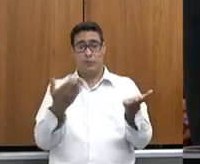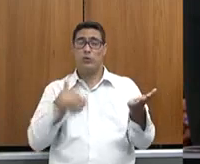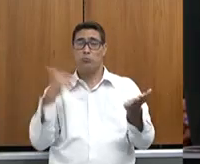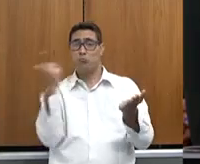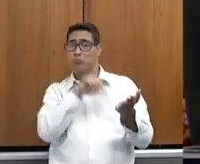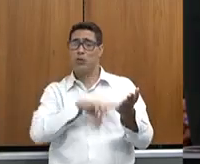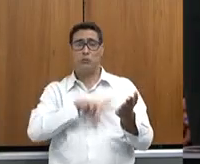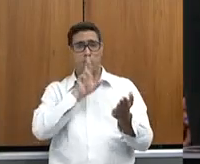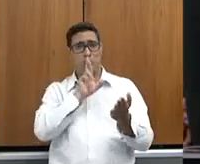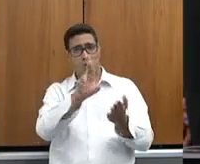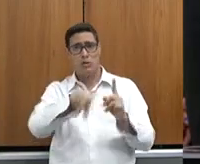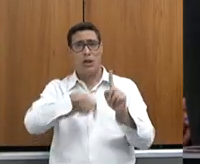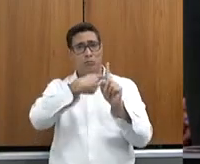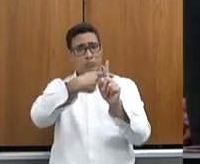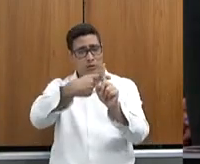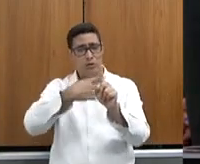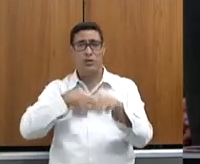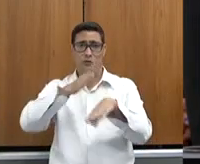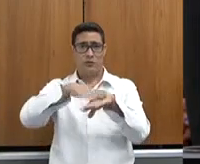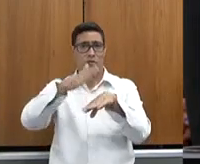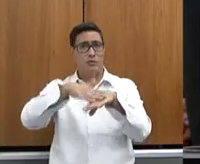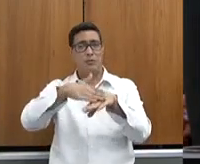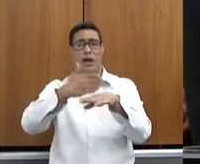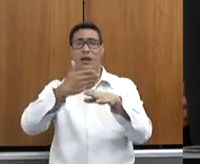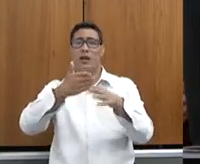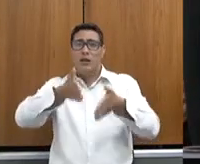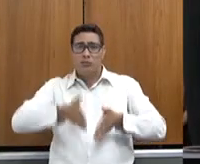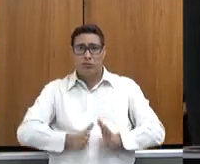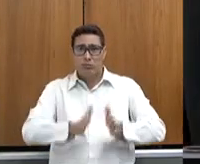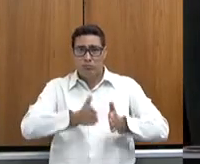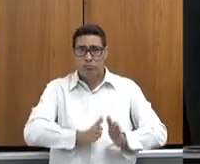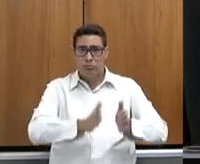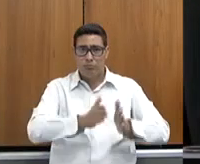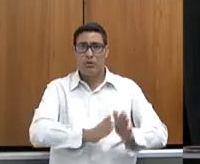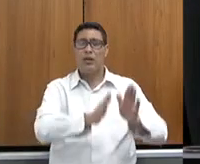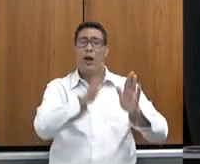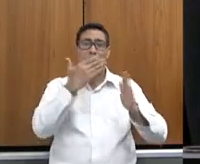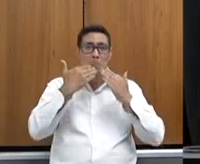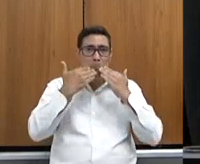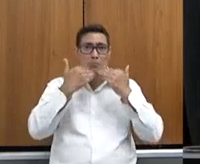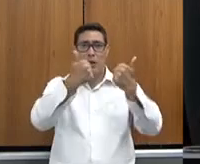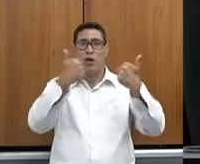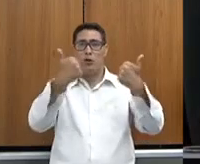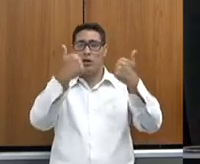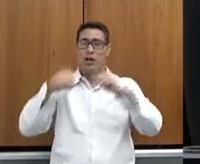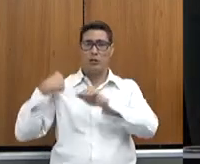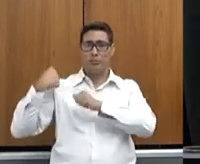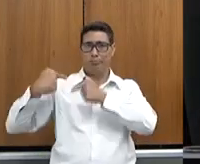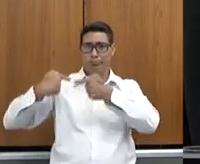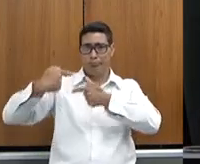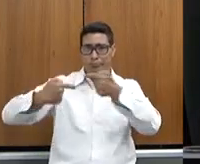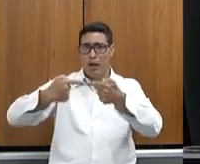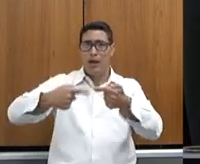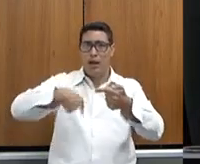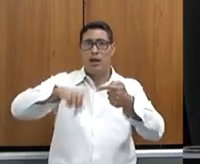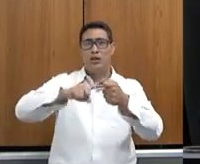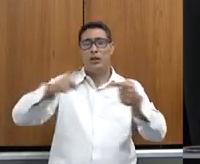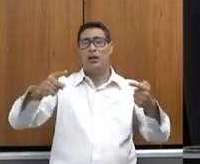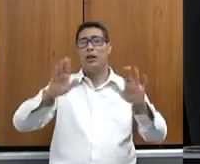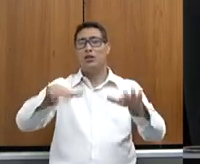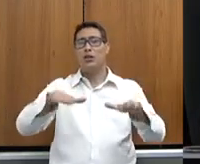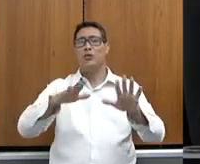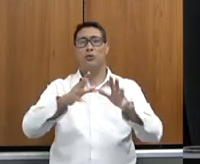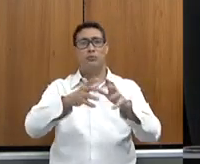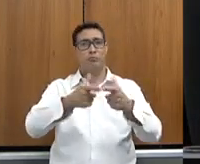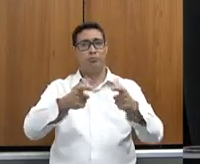resultados dos nascimentos e da melhoria da genética do rebanho mineiro. E o que nós vemos aí é continuar